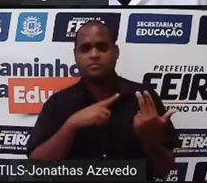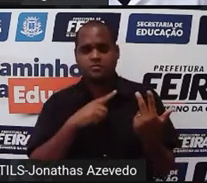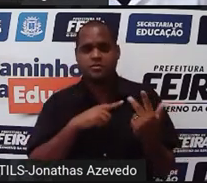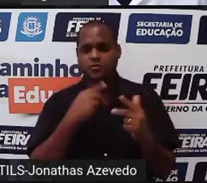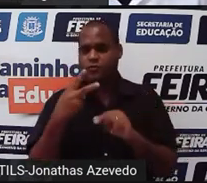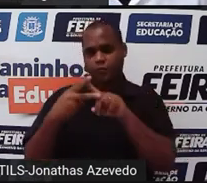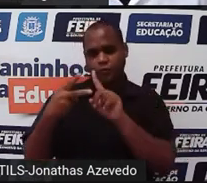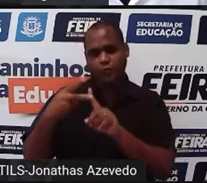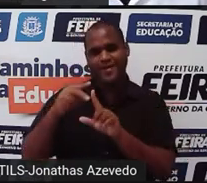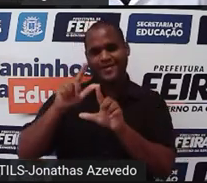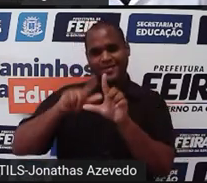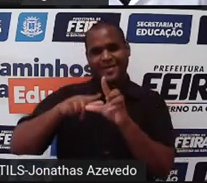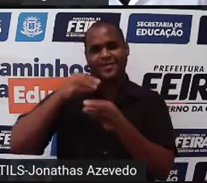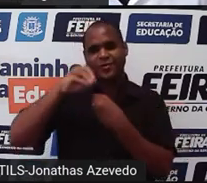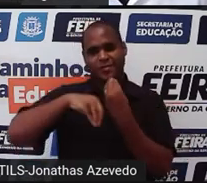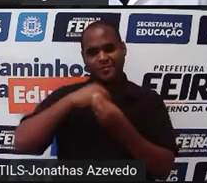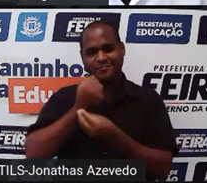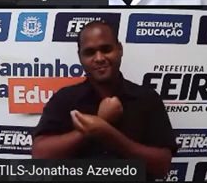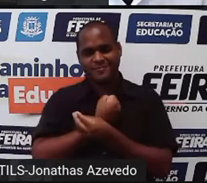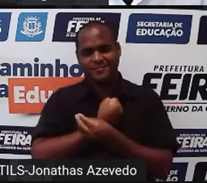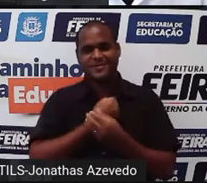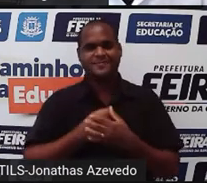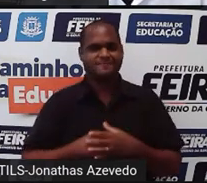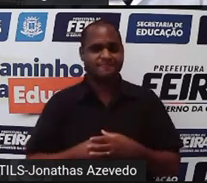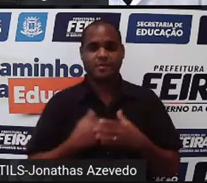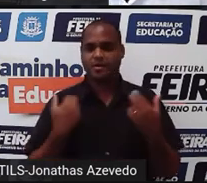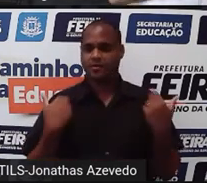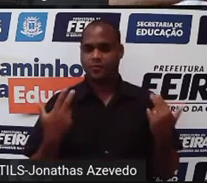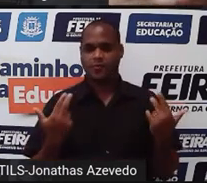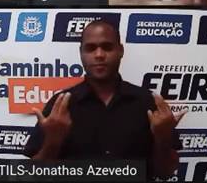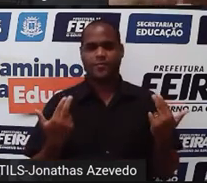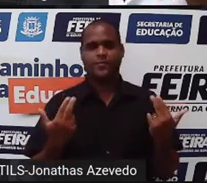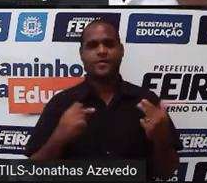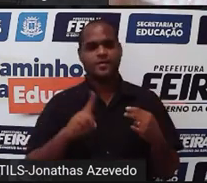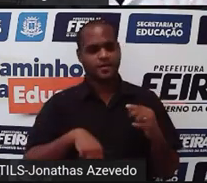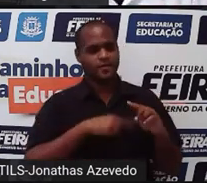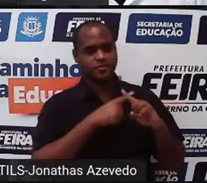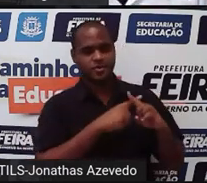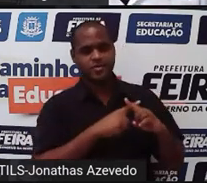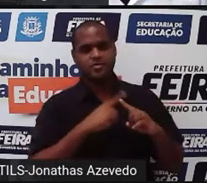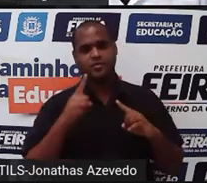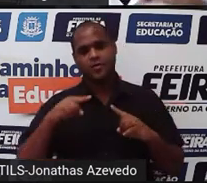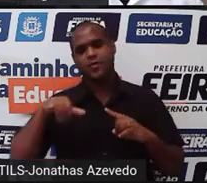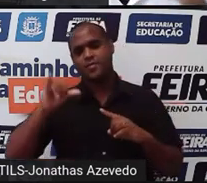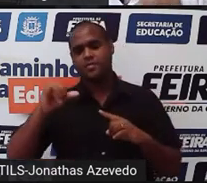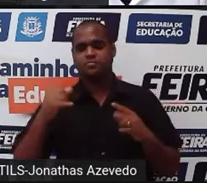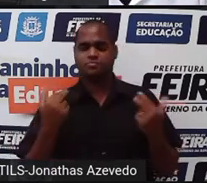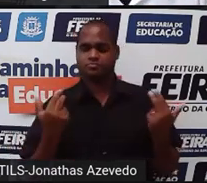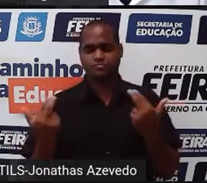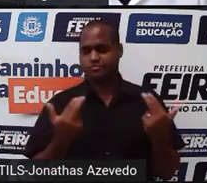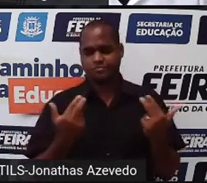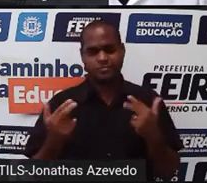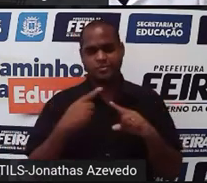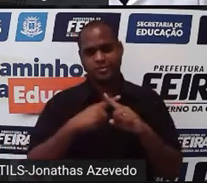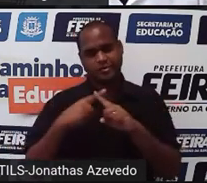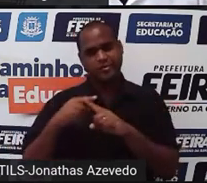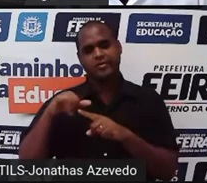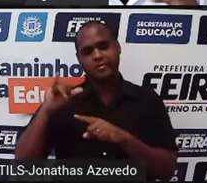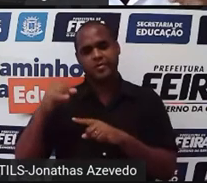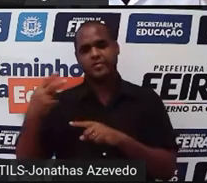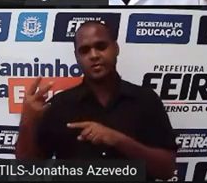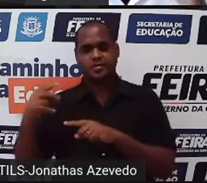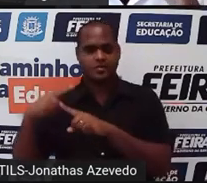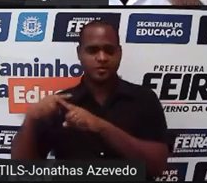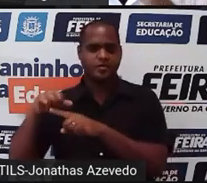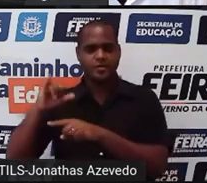possuem duas incógnitas. E são as mesmas. As duas tem x e as duas tem y. O que é que isso significa? Que